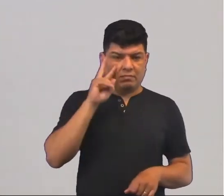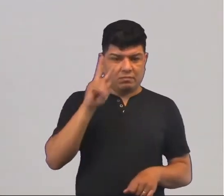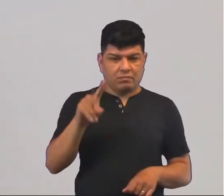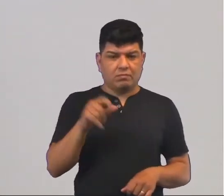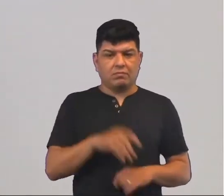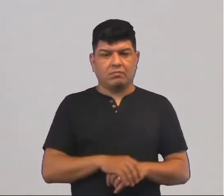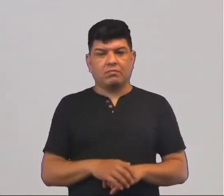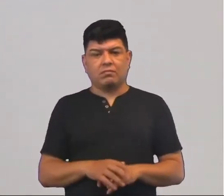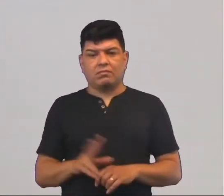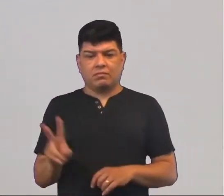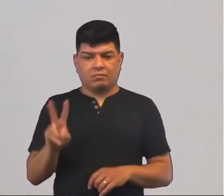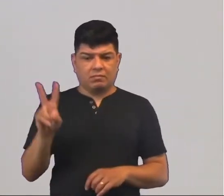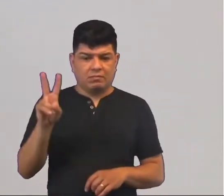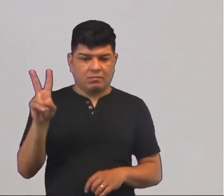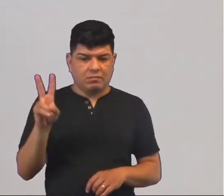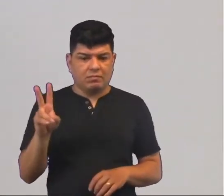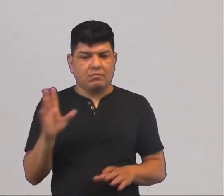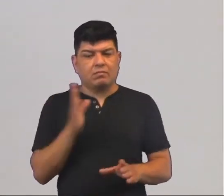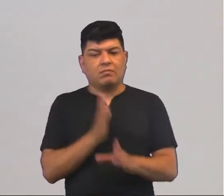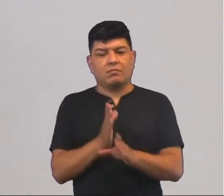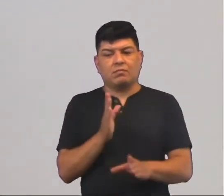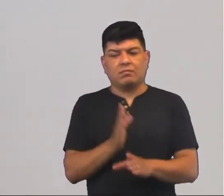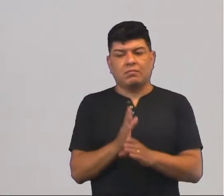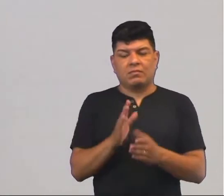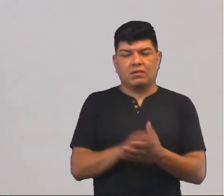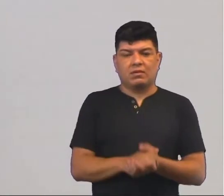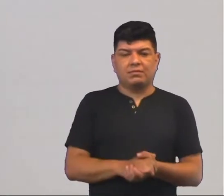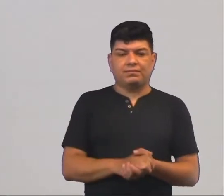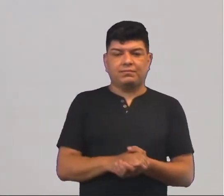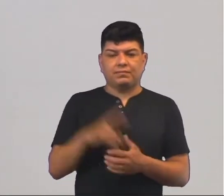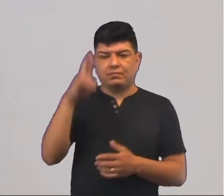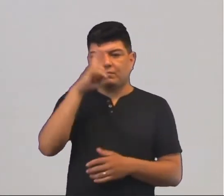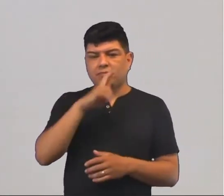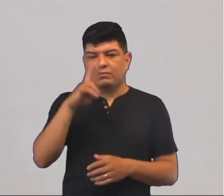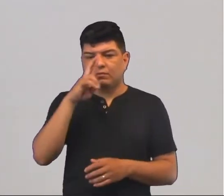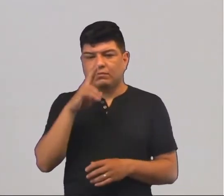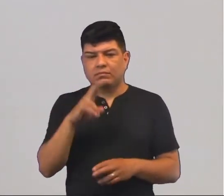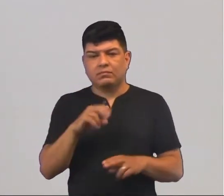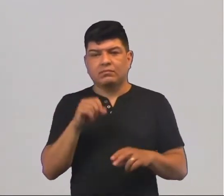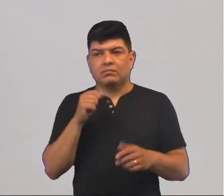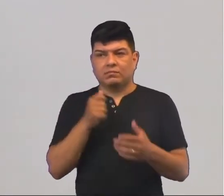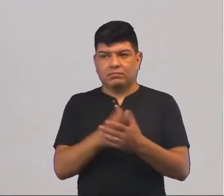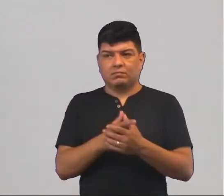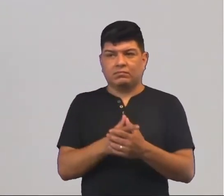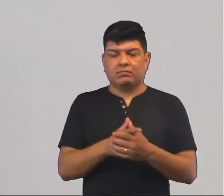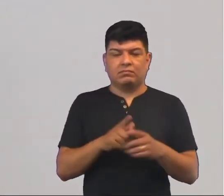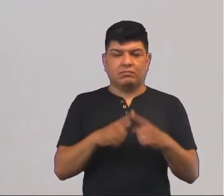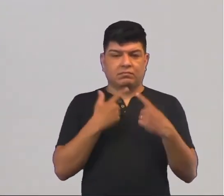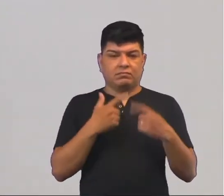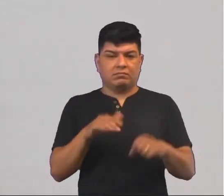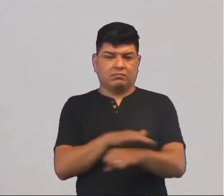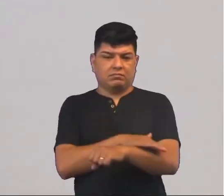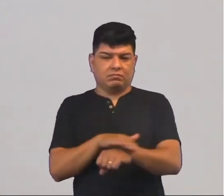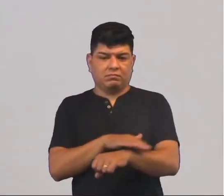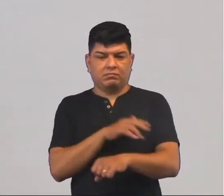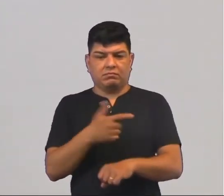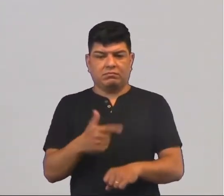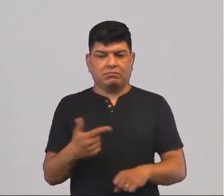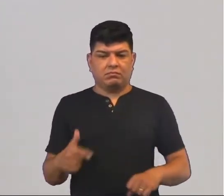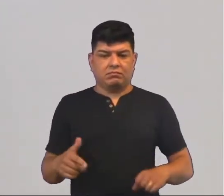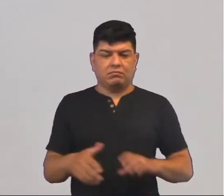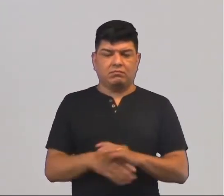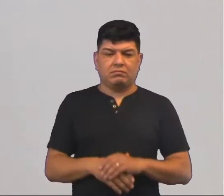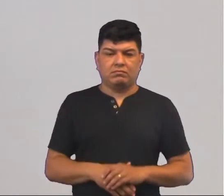falar nisto? Essa valorização é justamente a especulação imobiliária. Você comprou um terreno, mas ali não tem asfalto, não